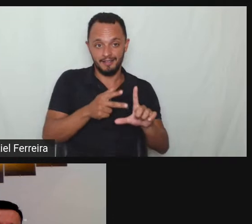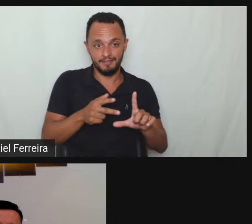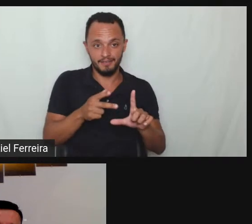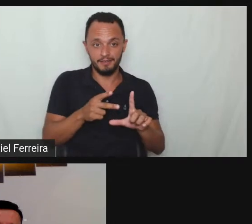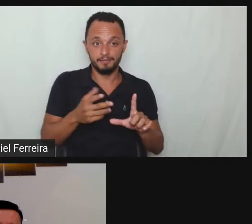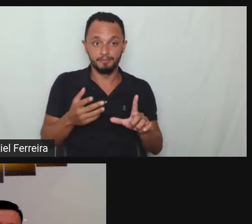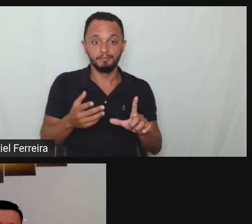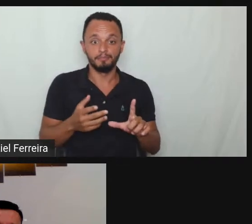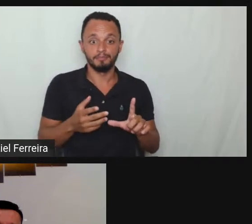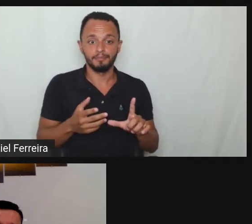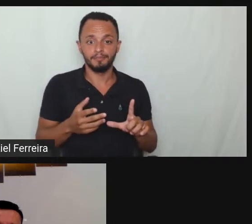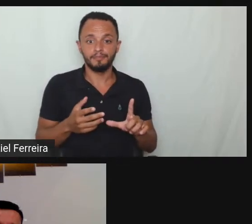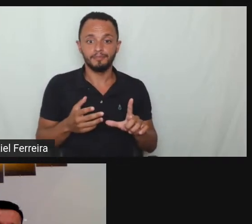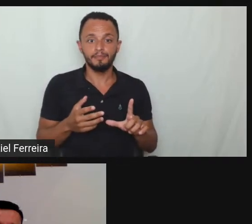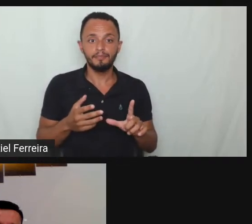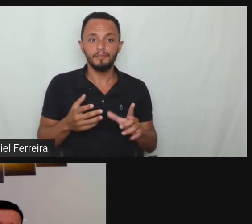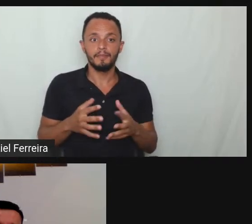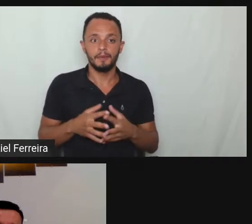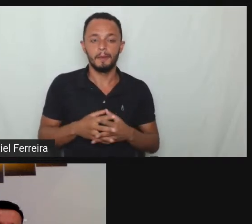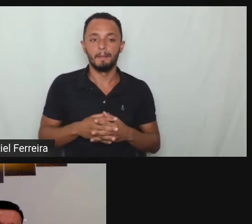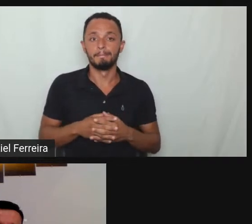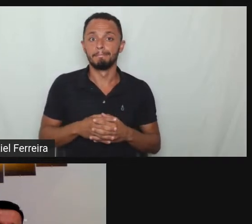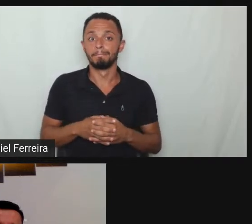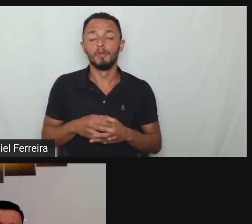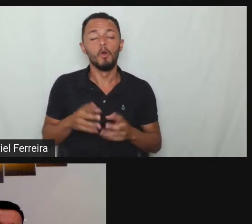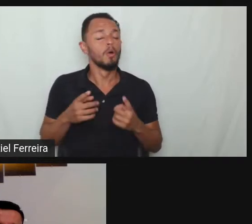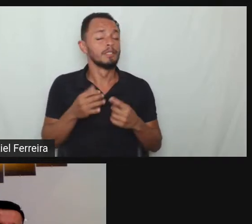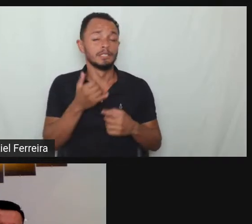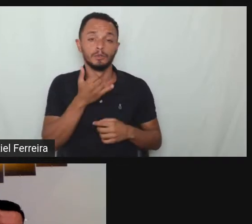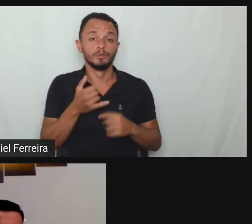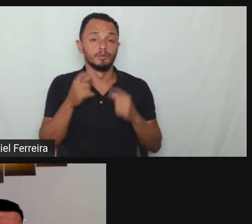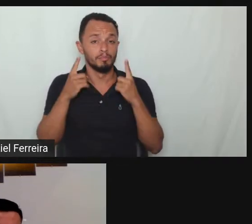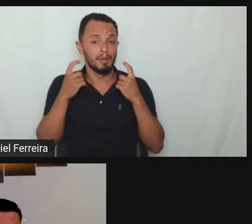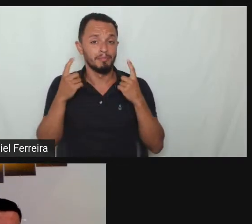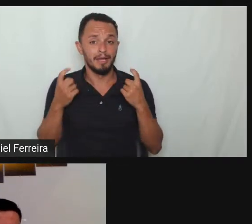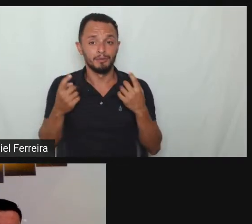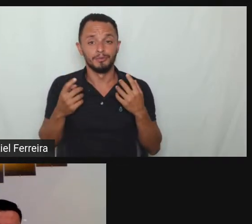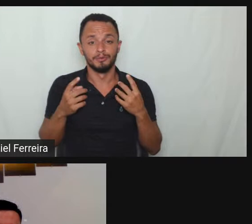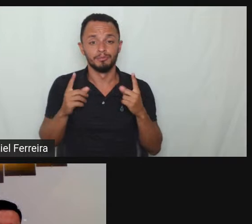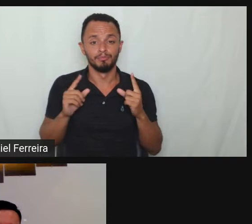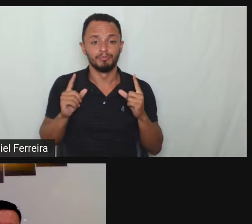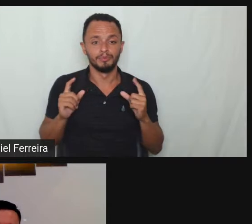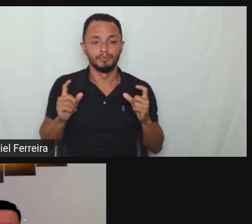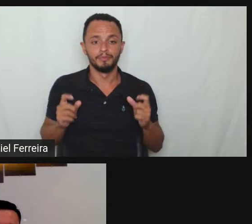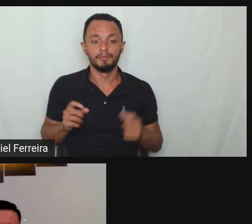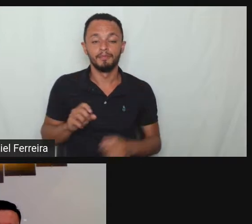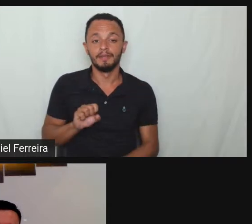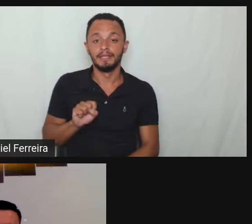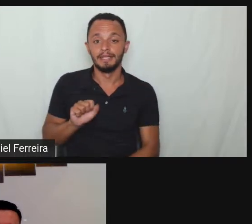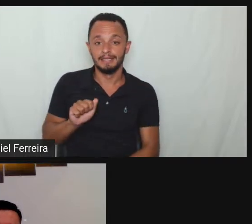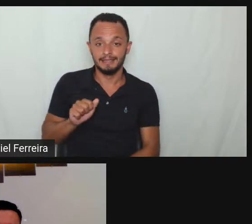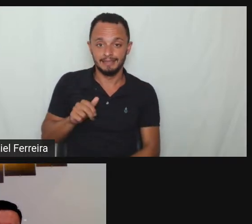eu vou colocar aqui no chat a pergunta da Samba